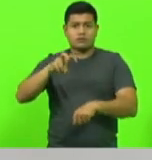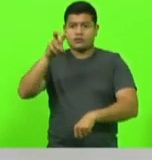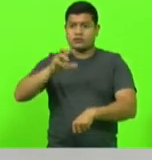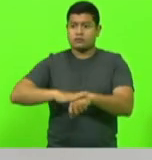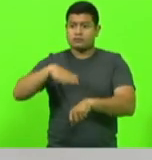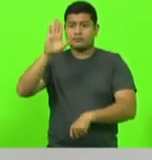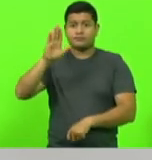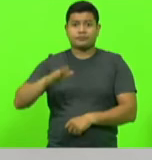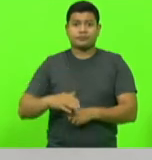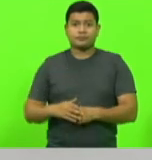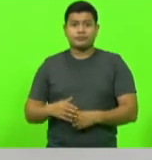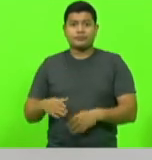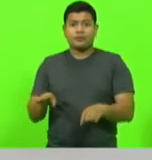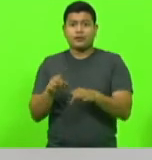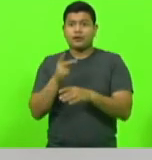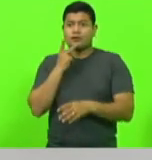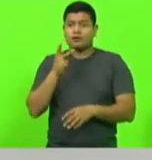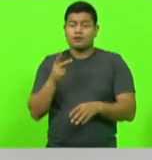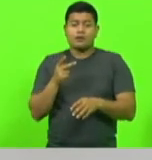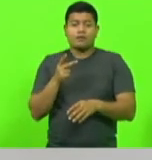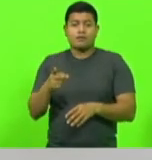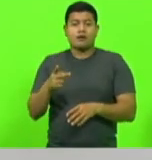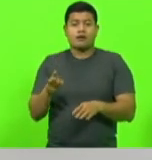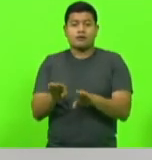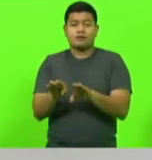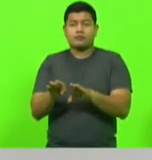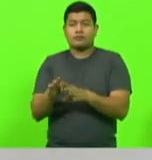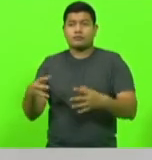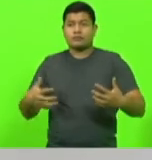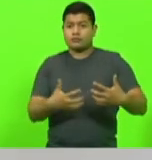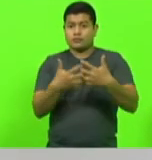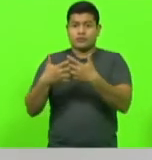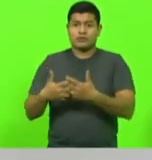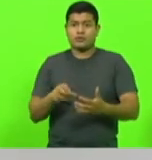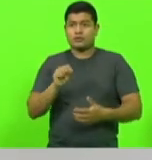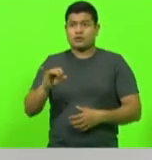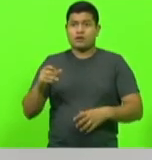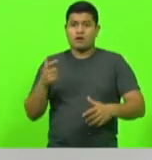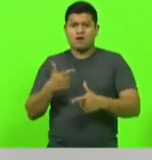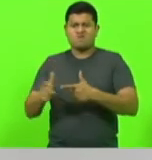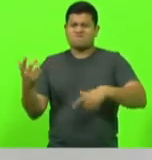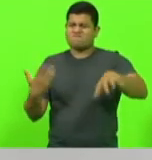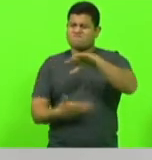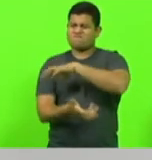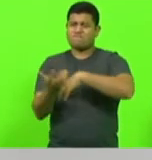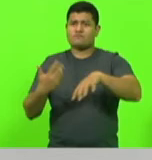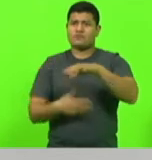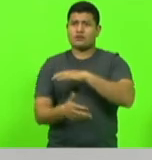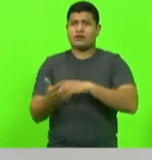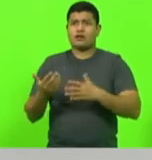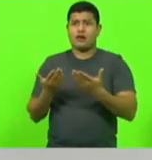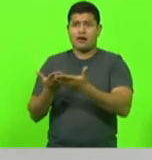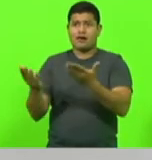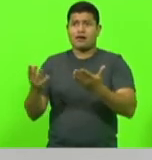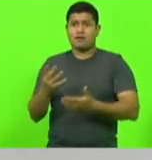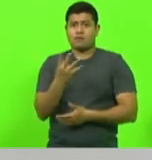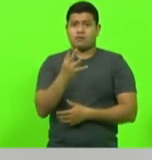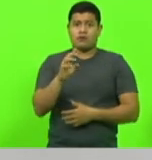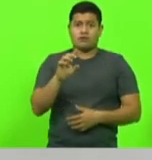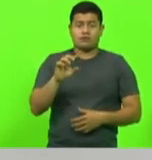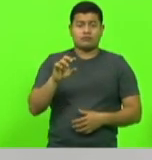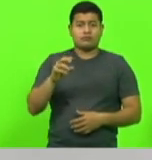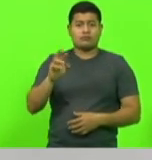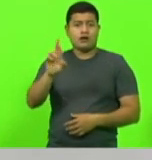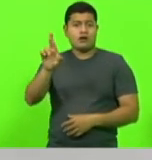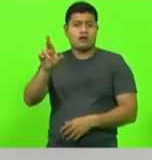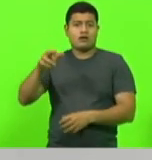Diziam para os caminhoneiros e para o povo que, imagina, se nós fizermos tudo errado na Petrobras, nós vamos chegar lá, talvez nos R$,00 de combustível.